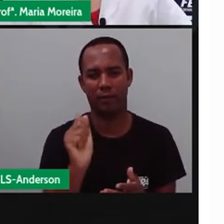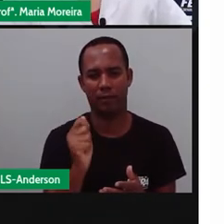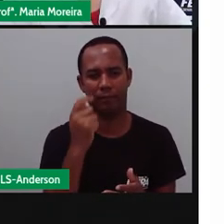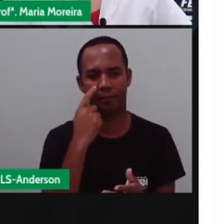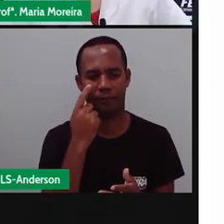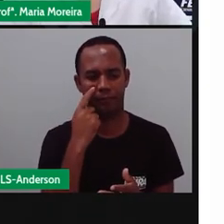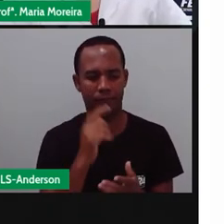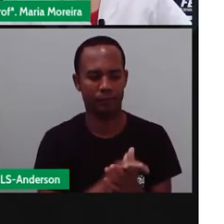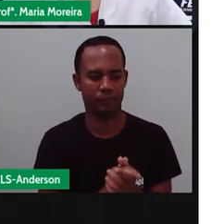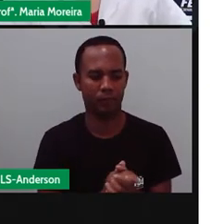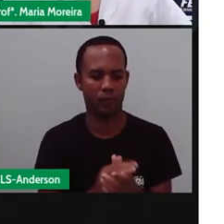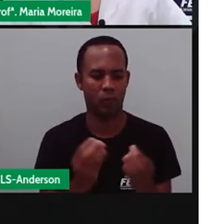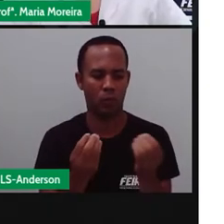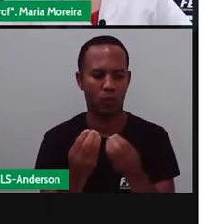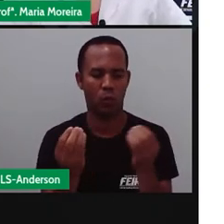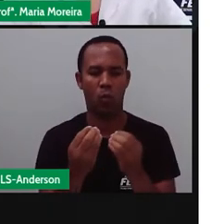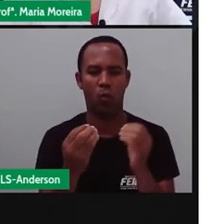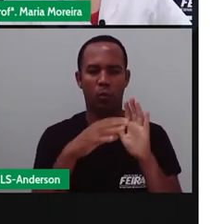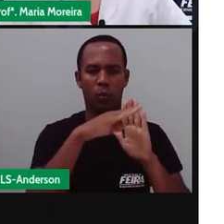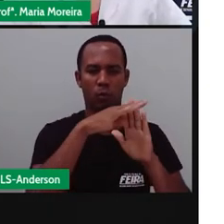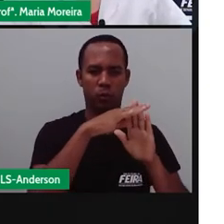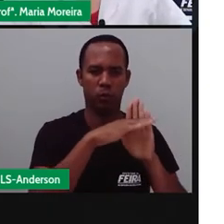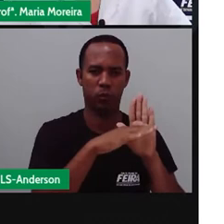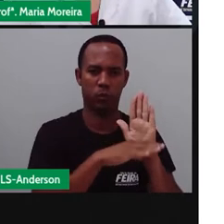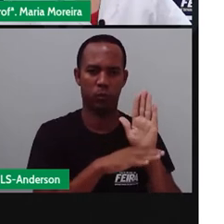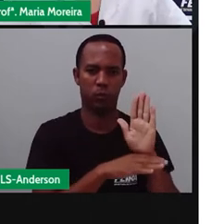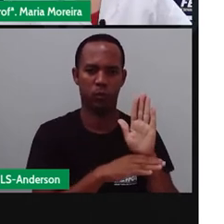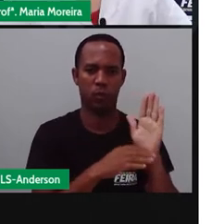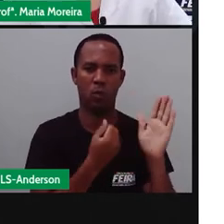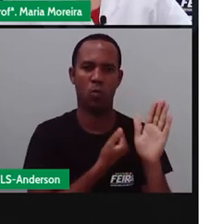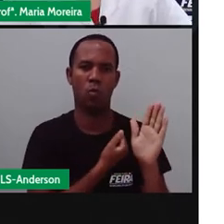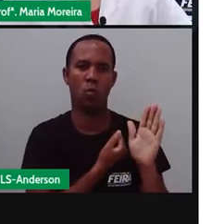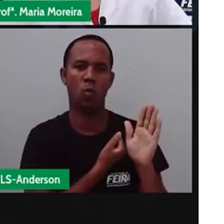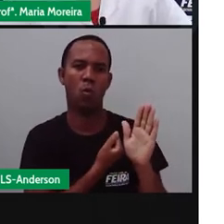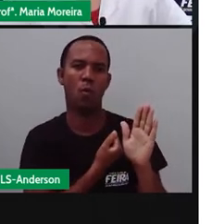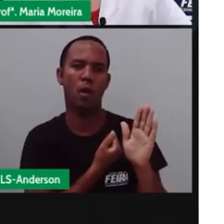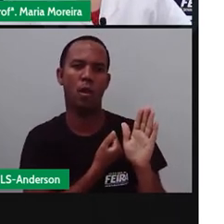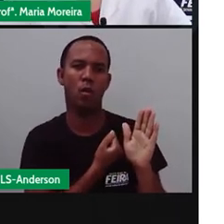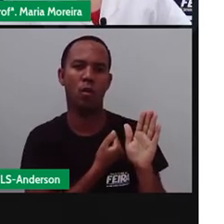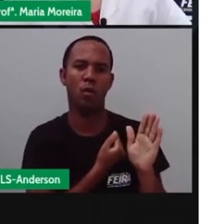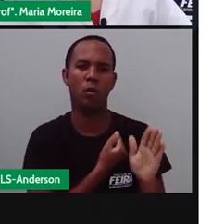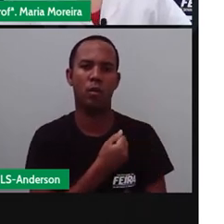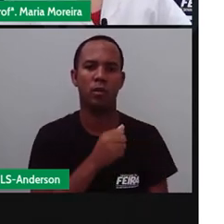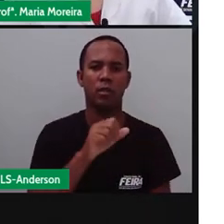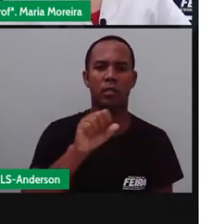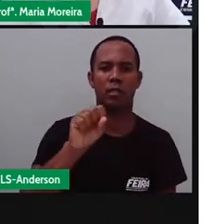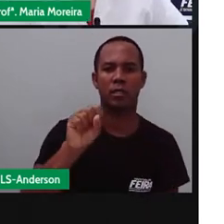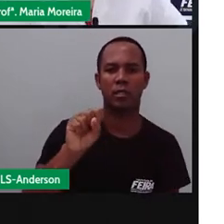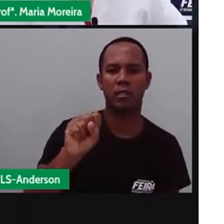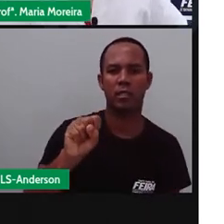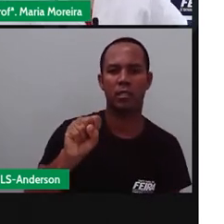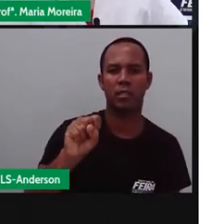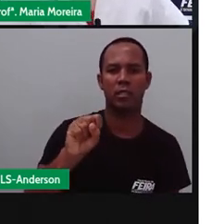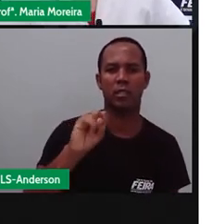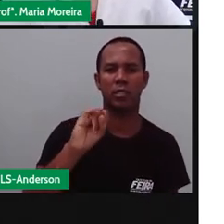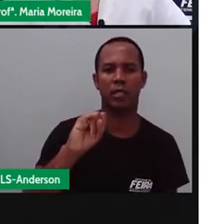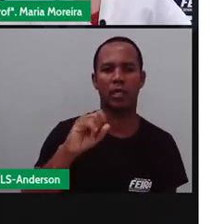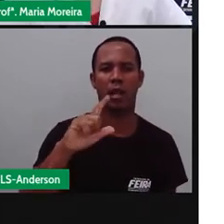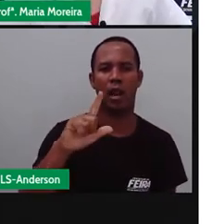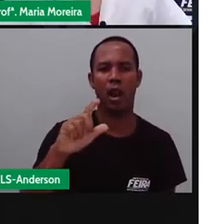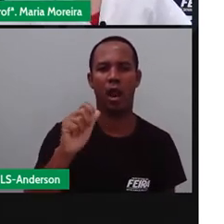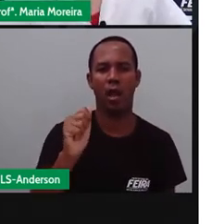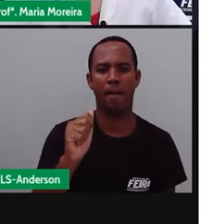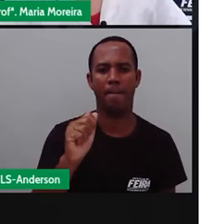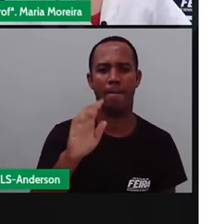A classificação das palavras quanto ao número de sílaba, né? É o nome que a palavra recebe por conta da